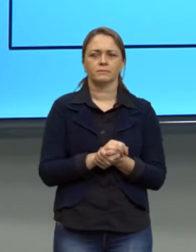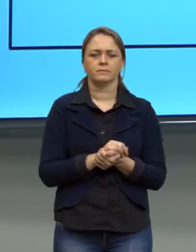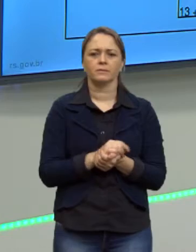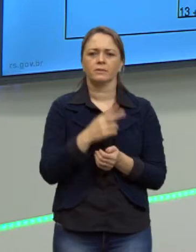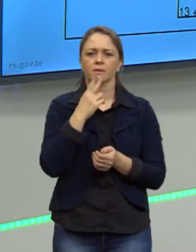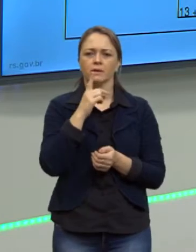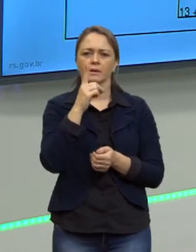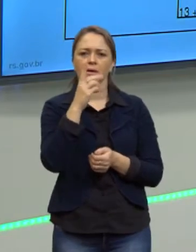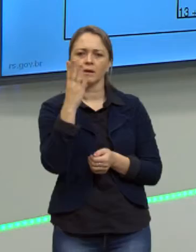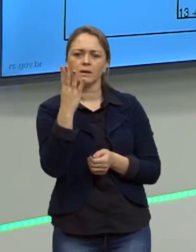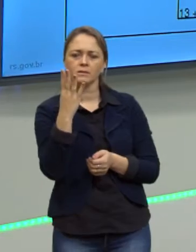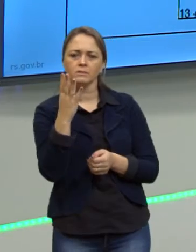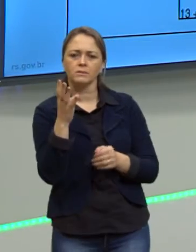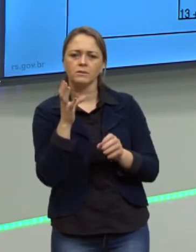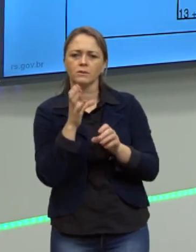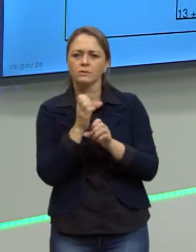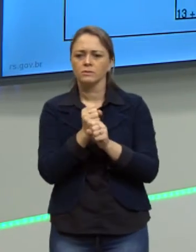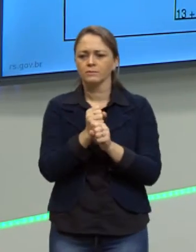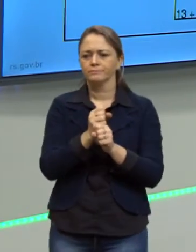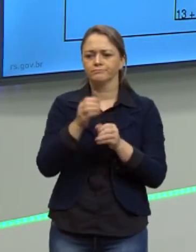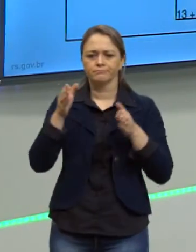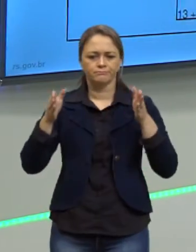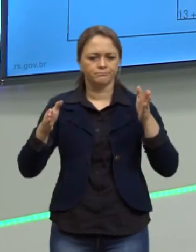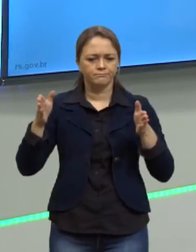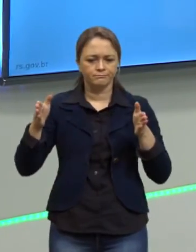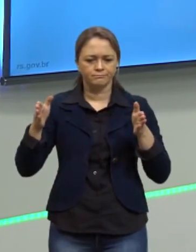soma desses termos equidistantes.